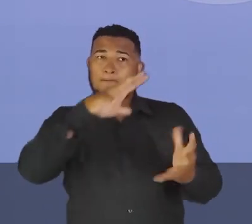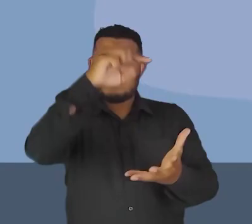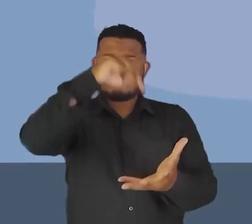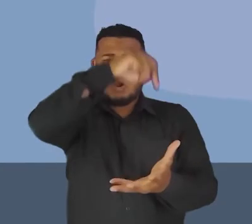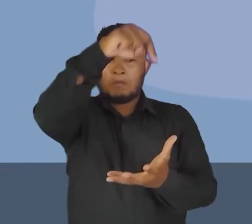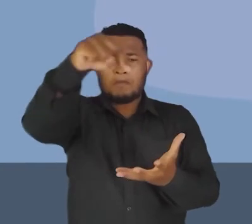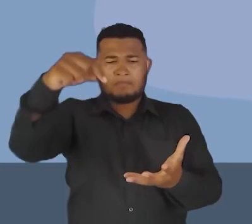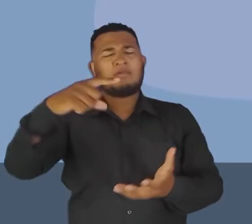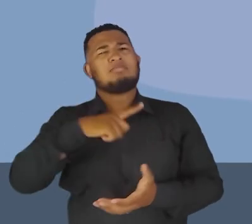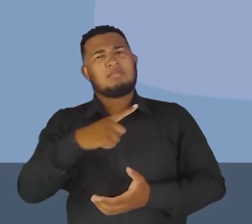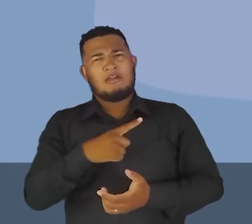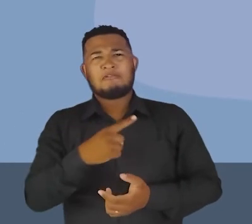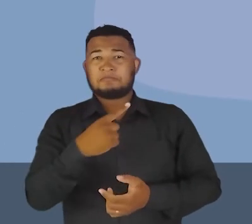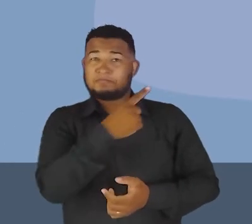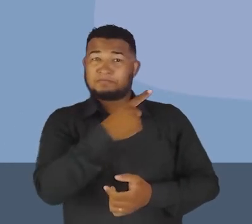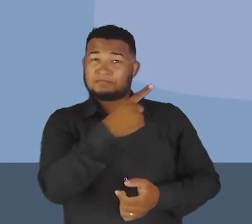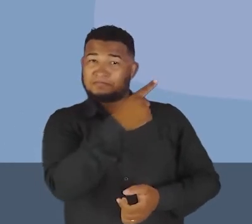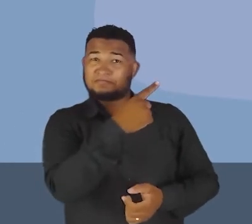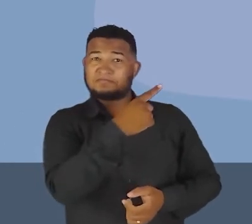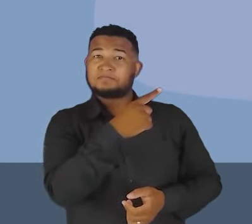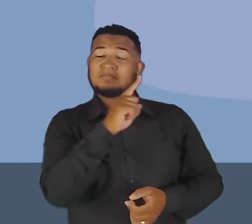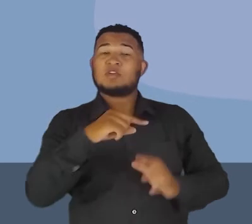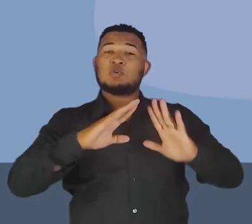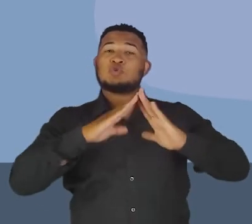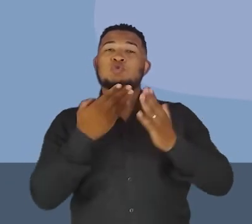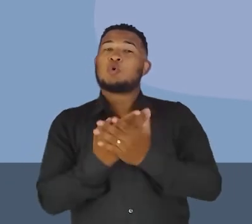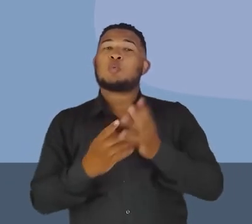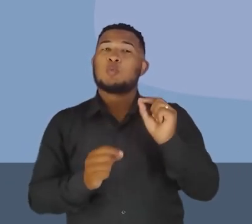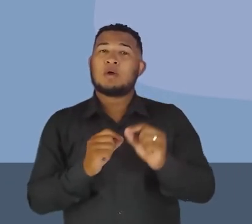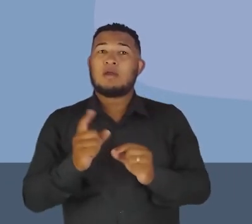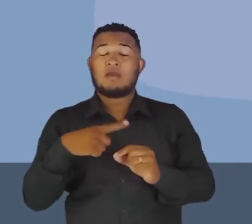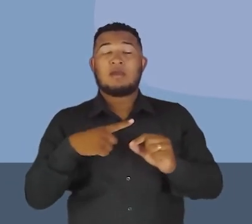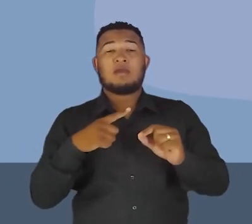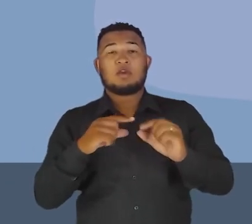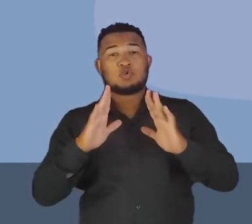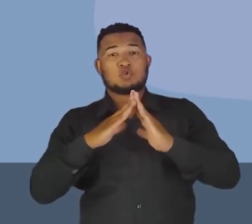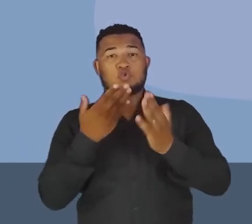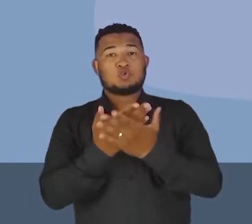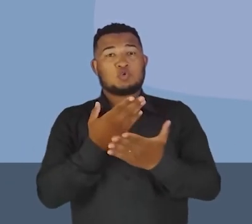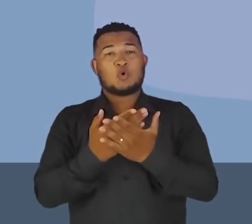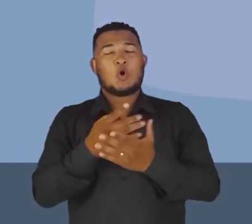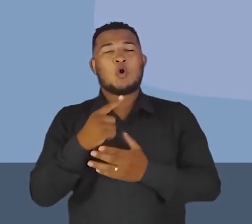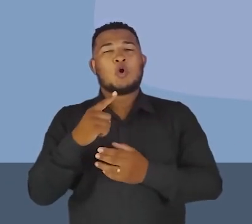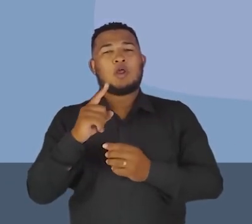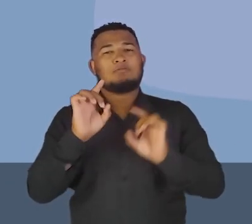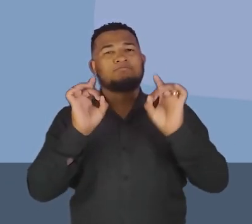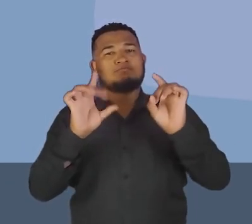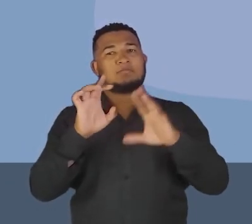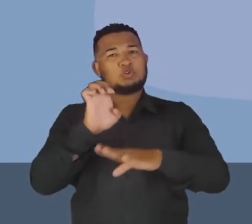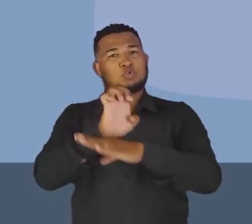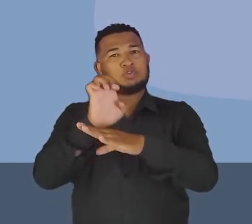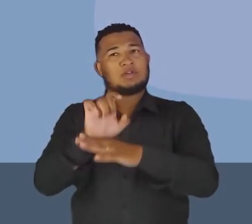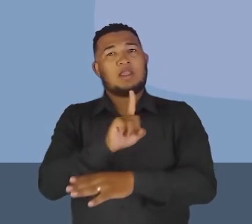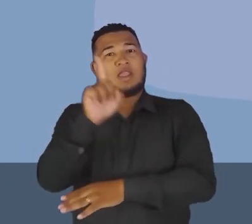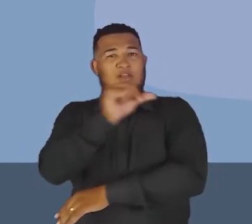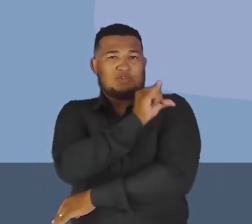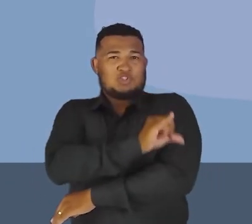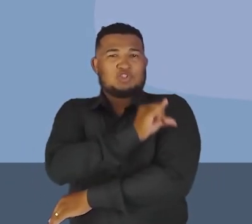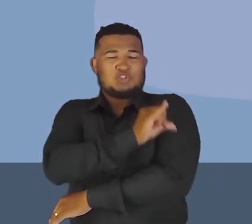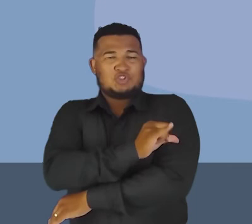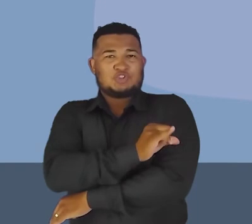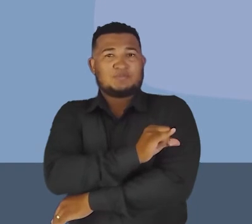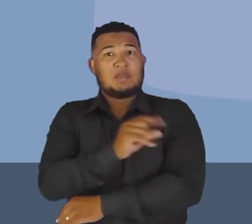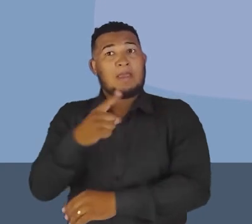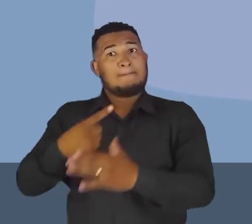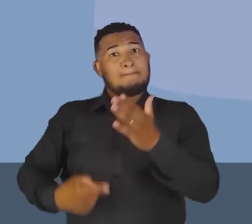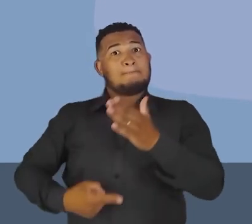tá? Olha só que massa. A gente tem essa escola aqui, né? Que é a Colégio Estatual Erick, né? Que fica lá no Rio de Janeiro. Que